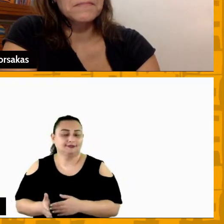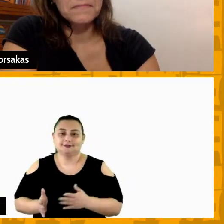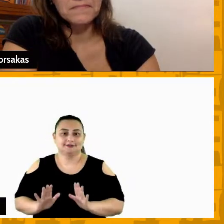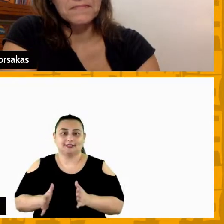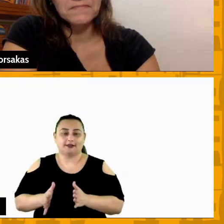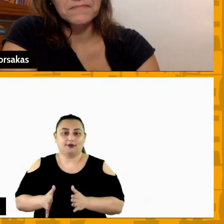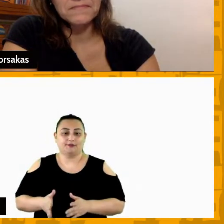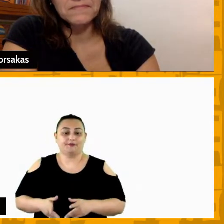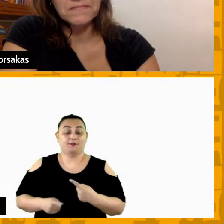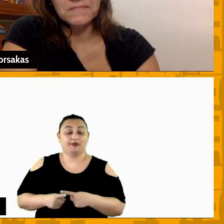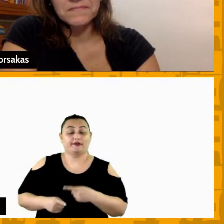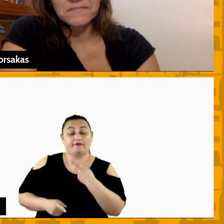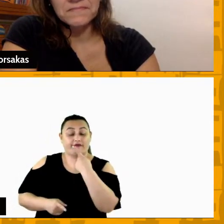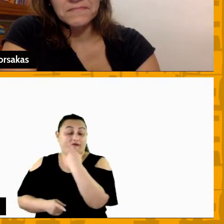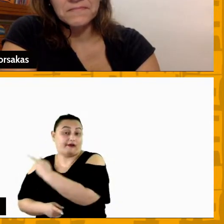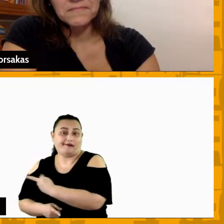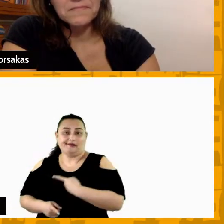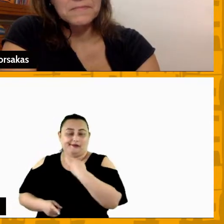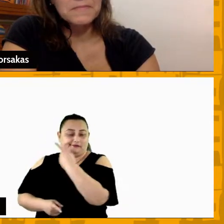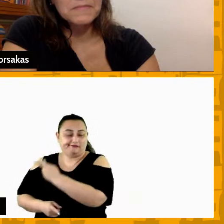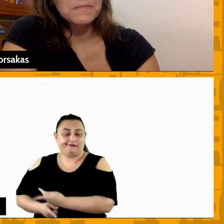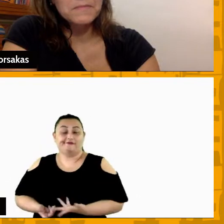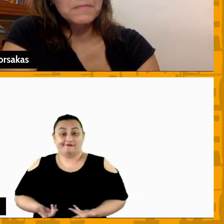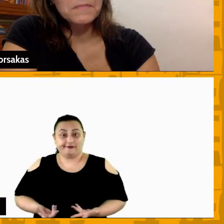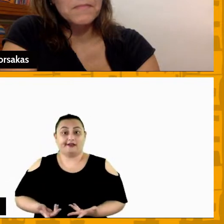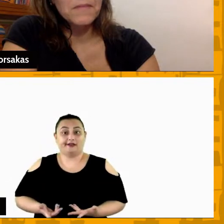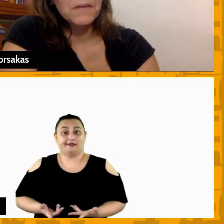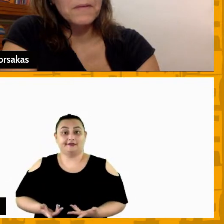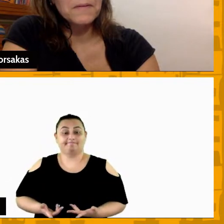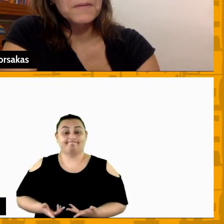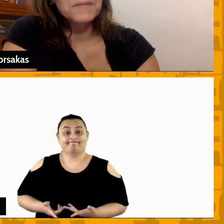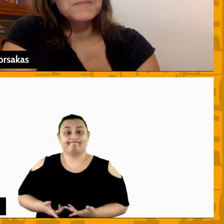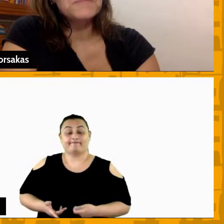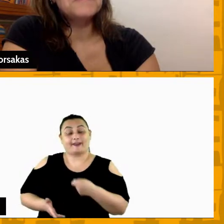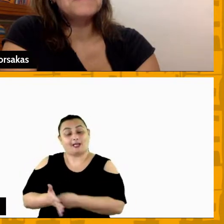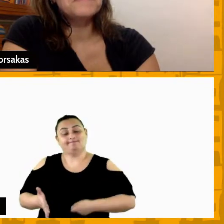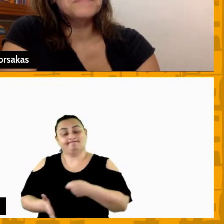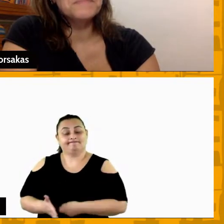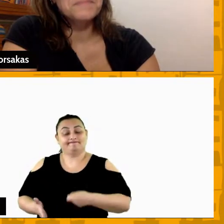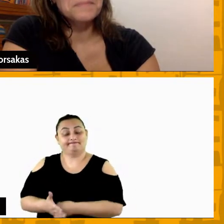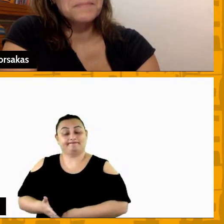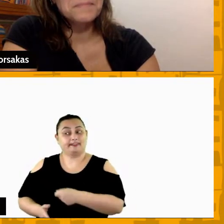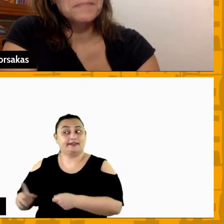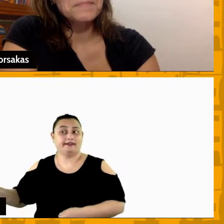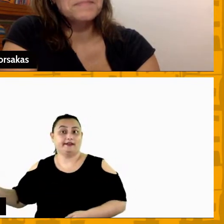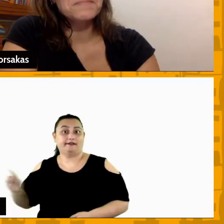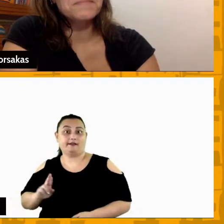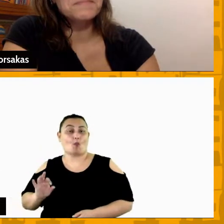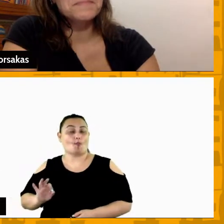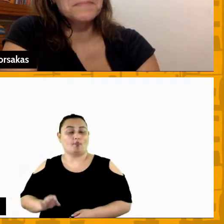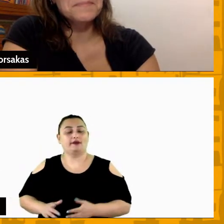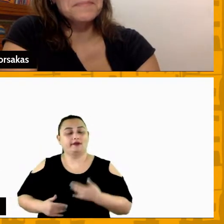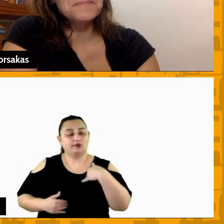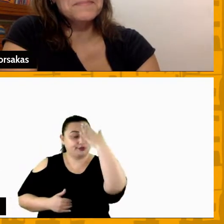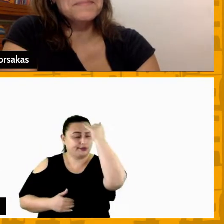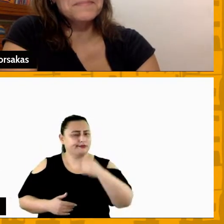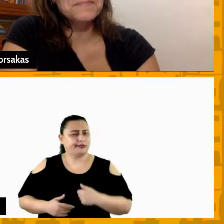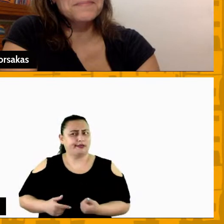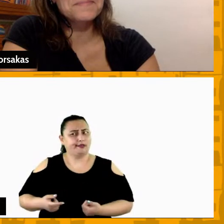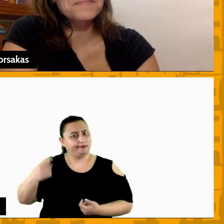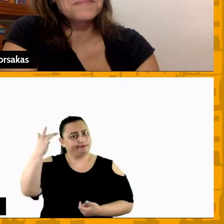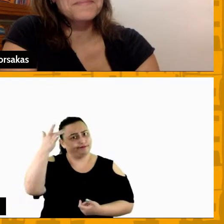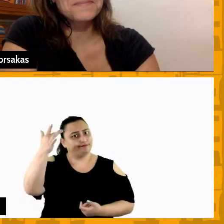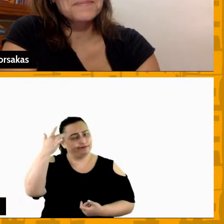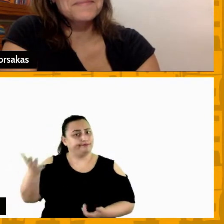porque senão eu passaria minha função de assistente para insistente então também essa comunicação tem que